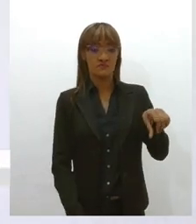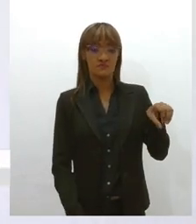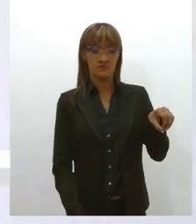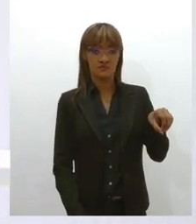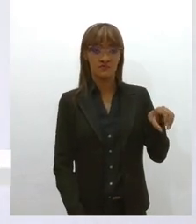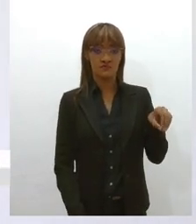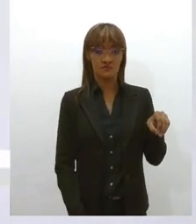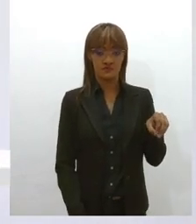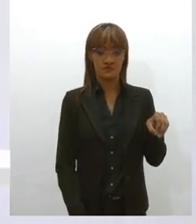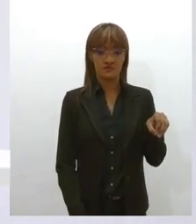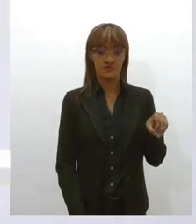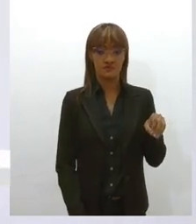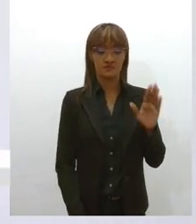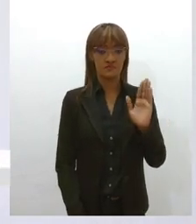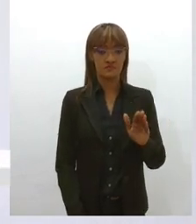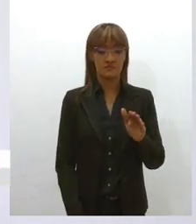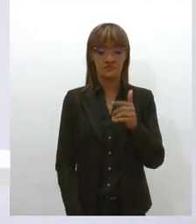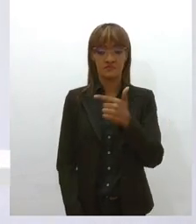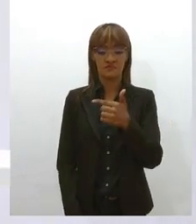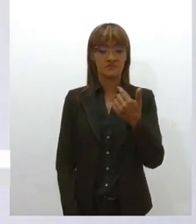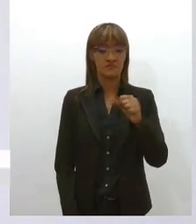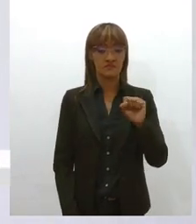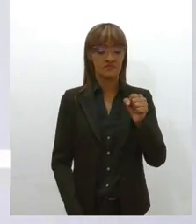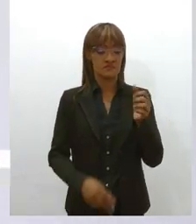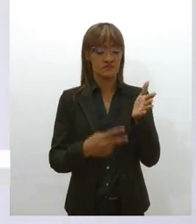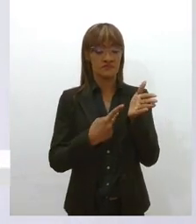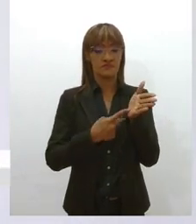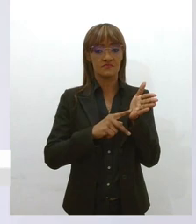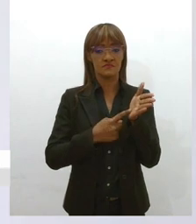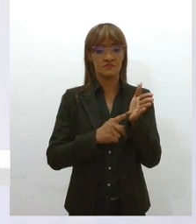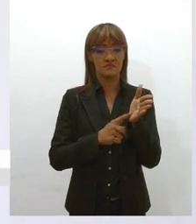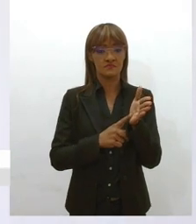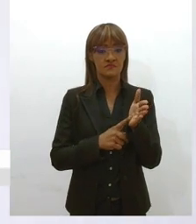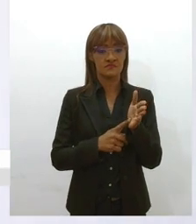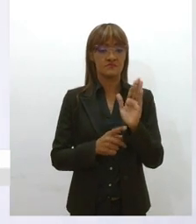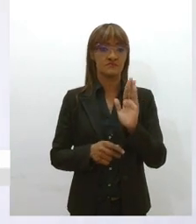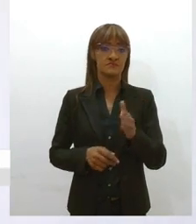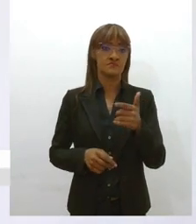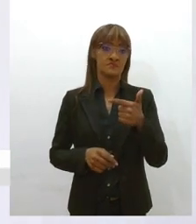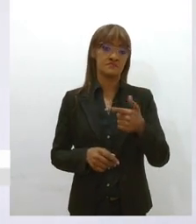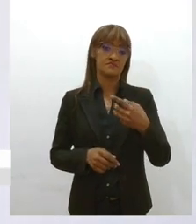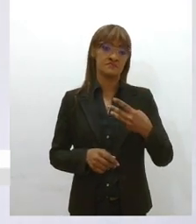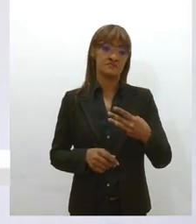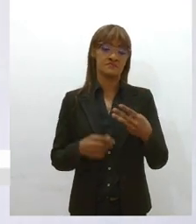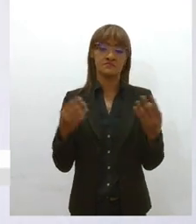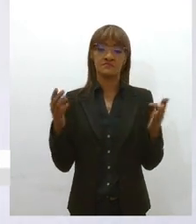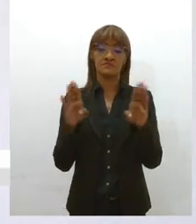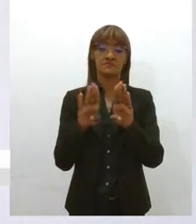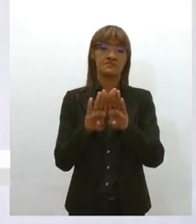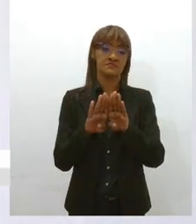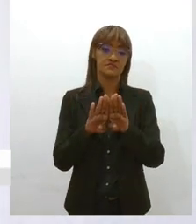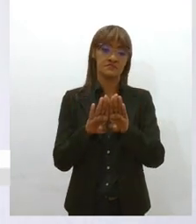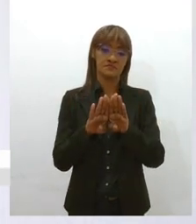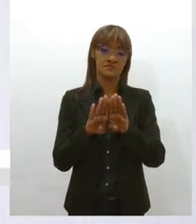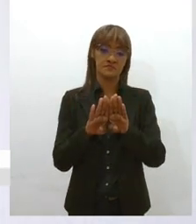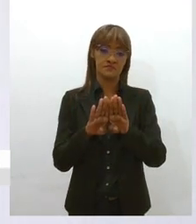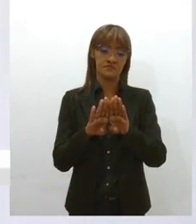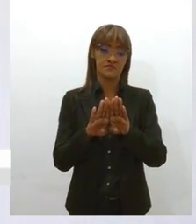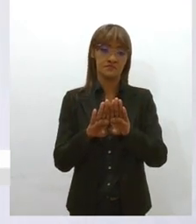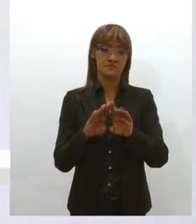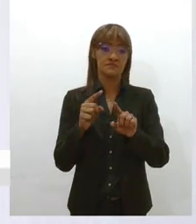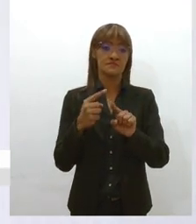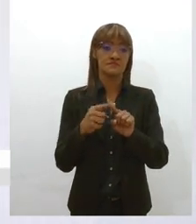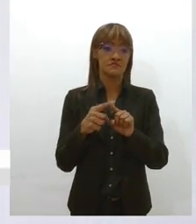dos 28 sindicatos ativos, 23 sindicatos foram fechados, porque foram fechados, por questões que eu também